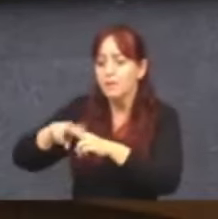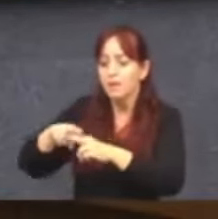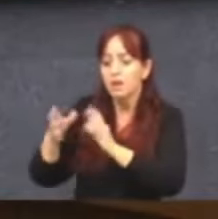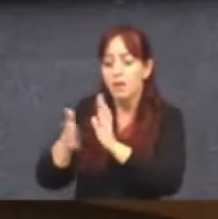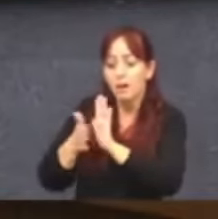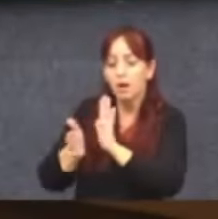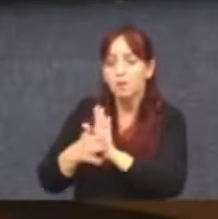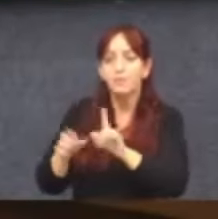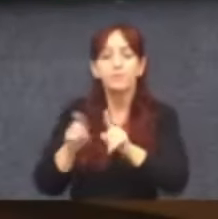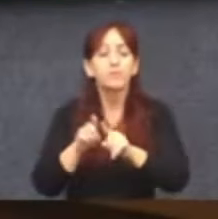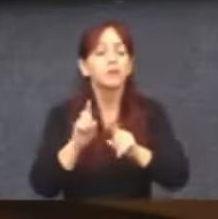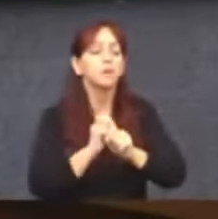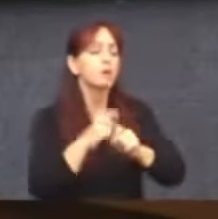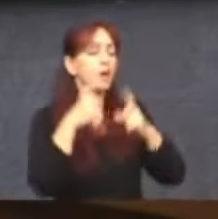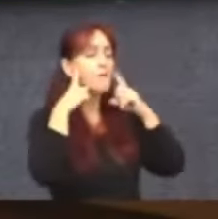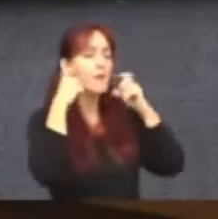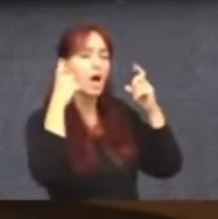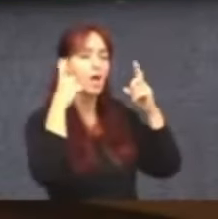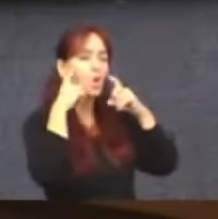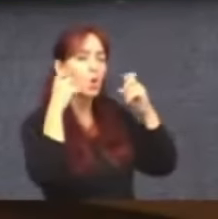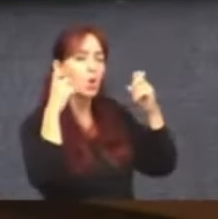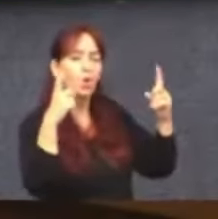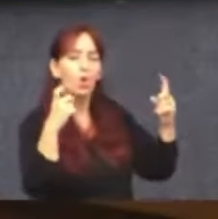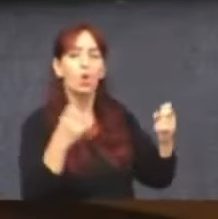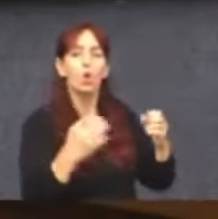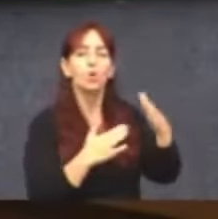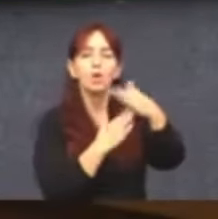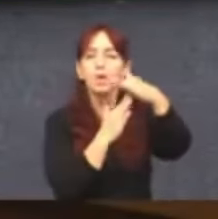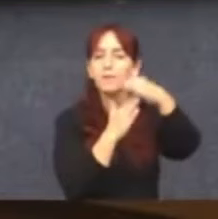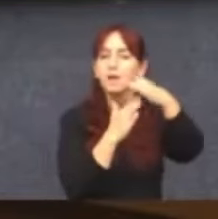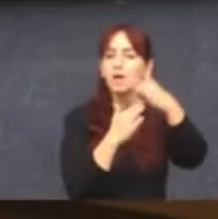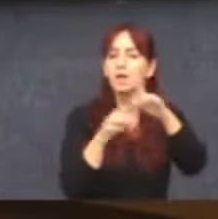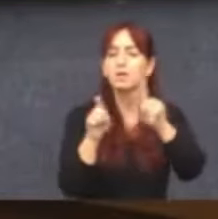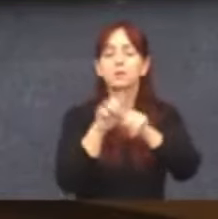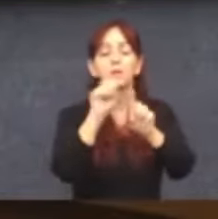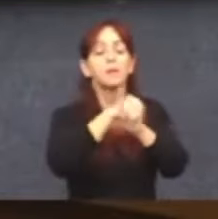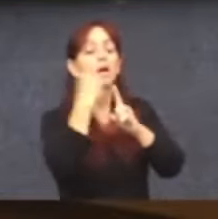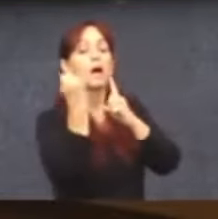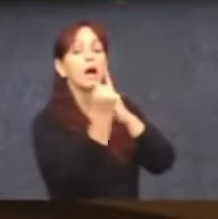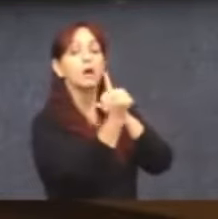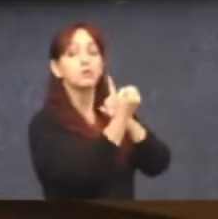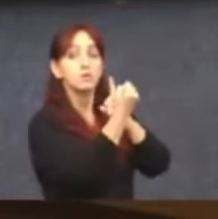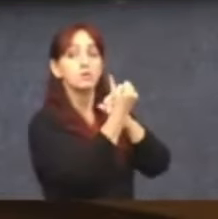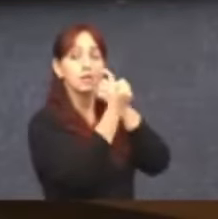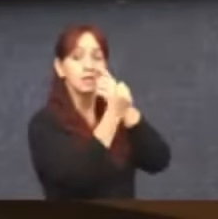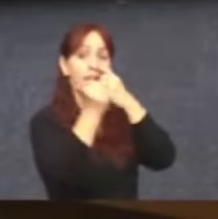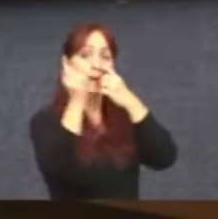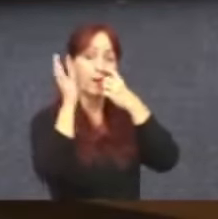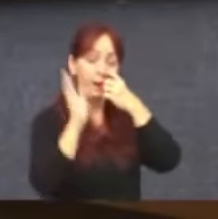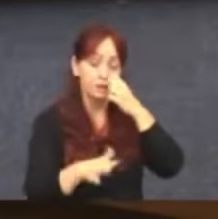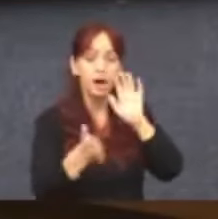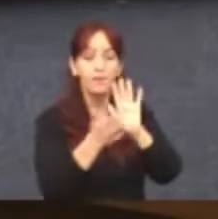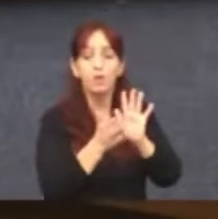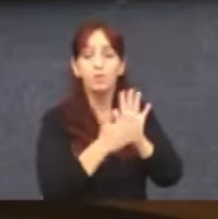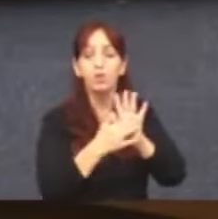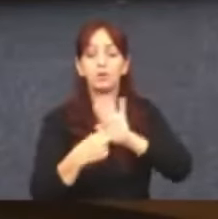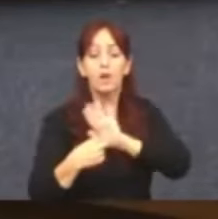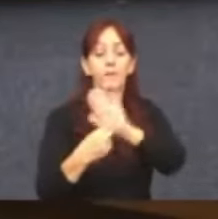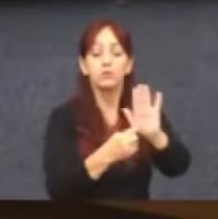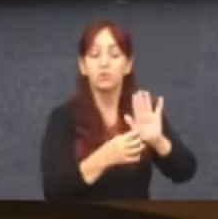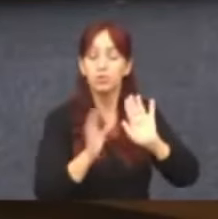sonora, os limites de pressão sonora, a sociedade civil organizada já colocou proposta na mesa.